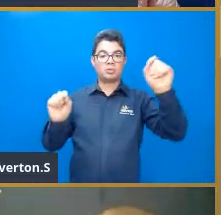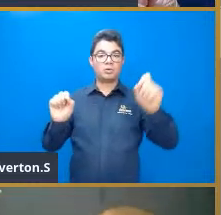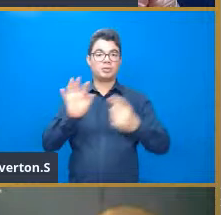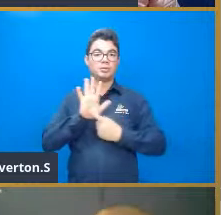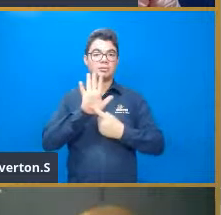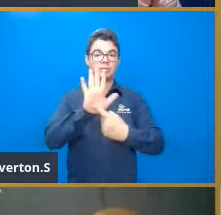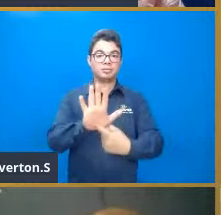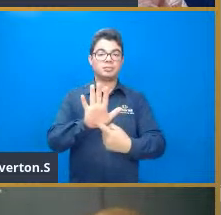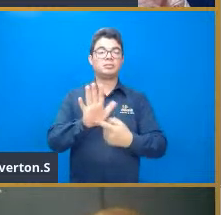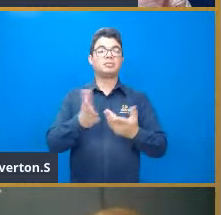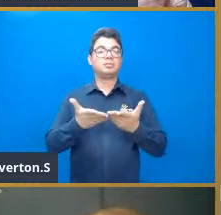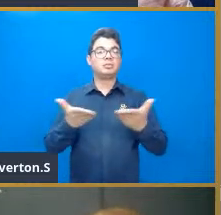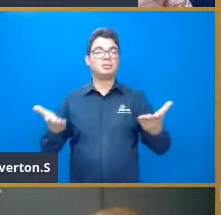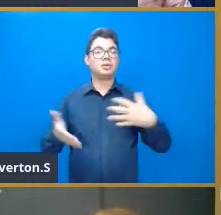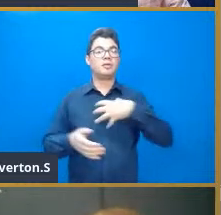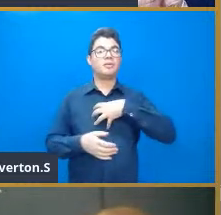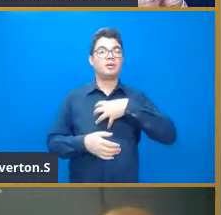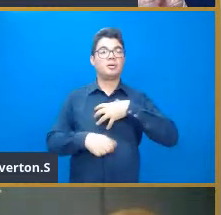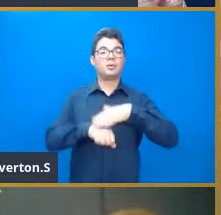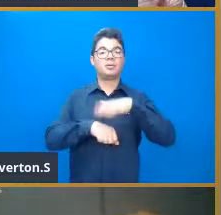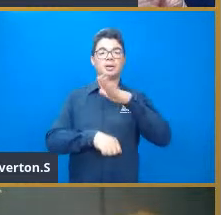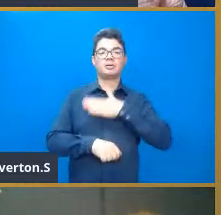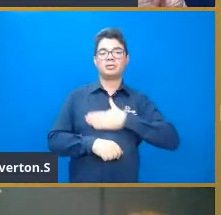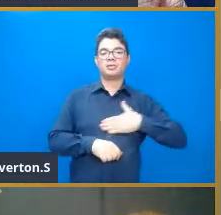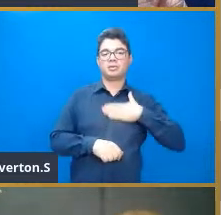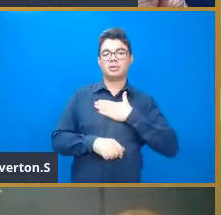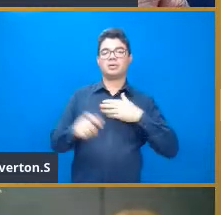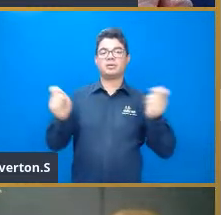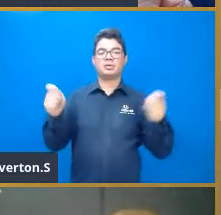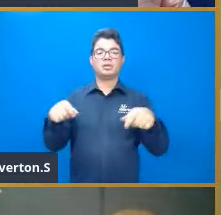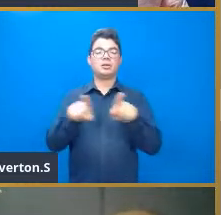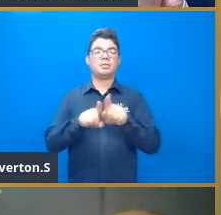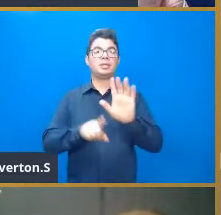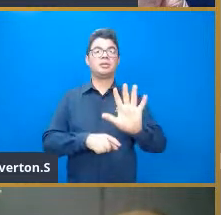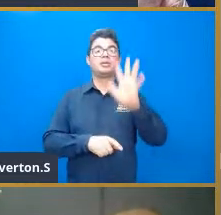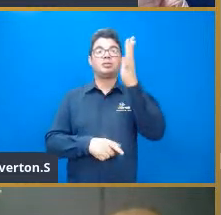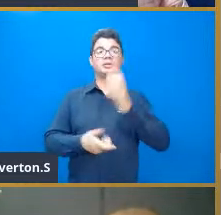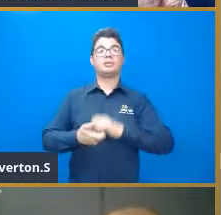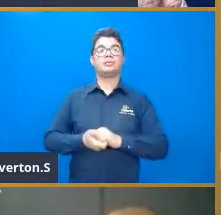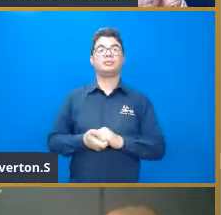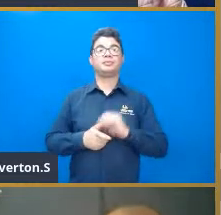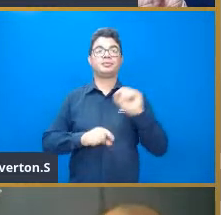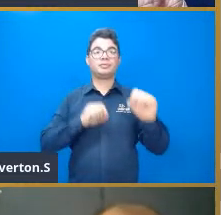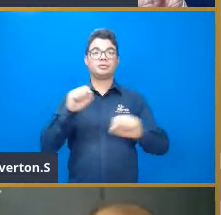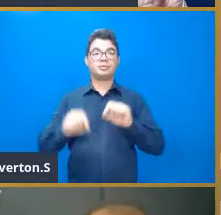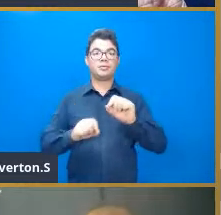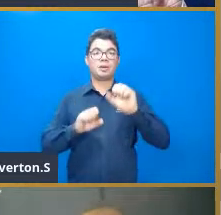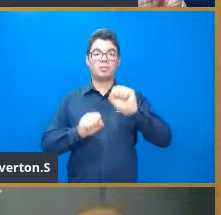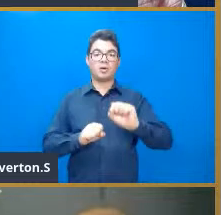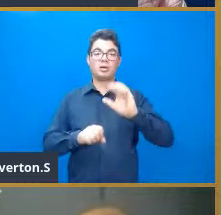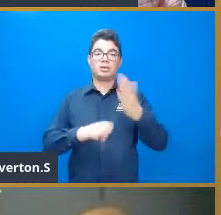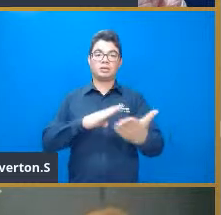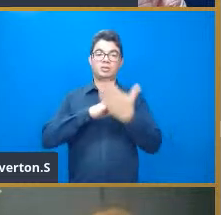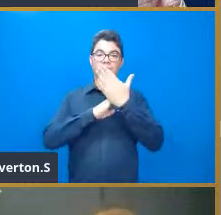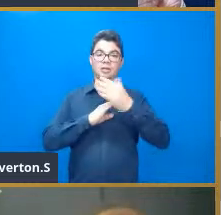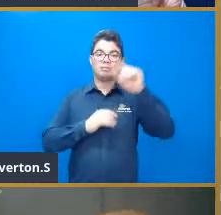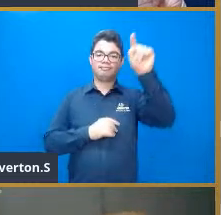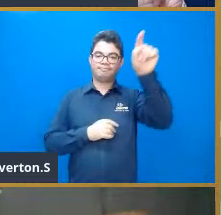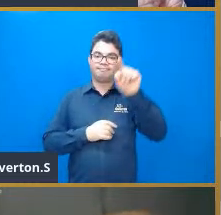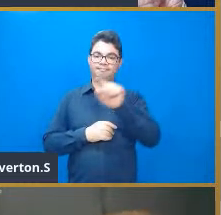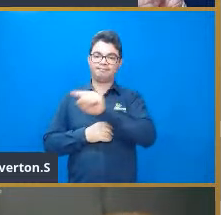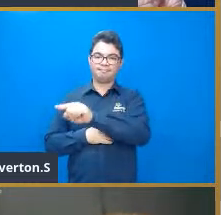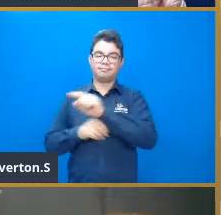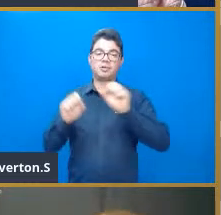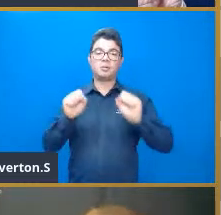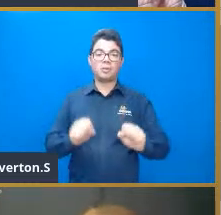representando uma forma satisfatória o fenômeno que está acontecendo. Então, regressão também ajuda bastante ali. E a pergunta que pode surgir é a